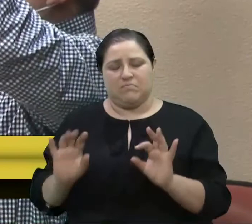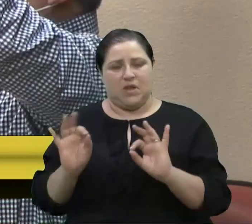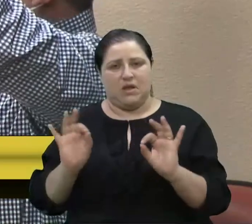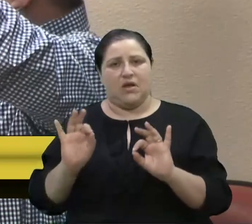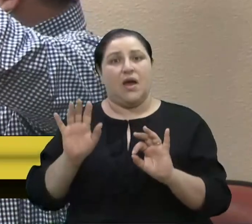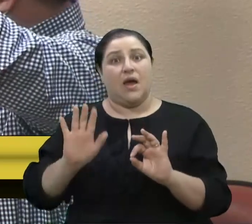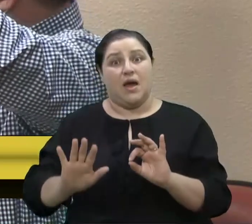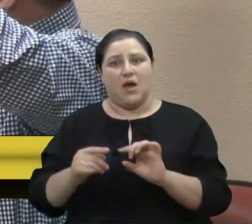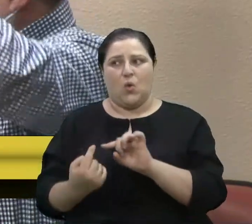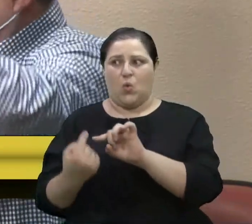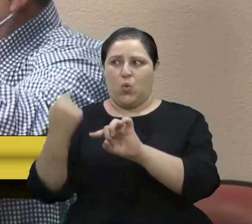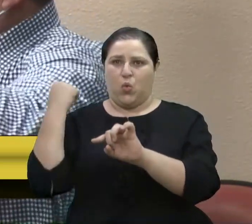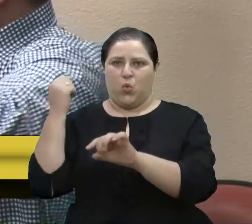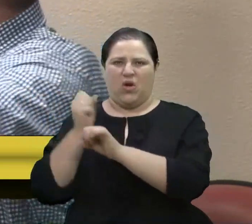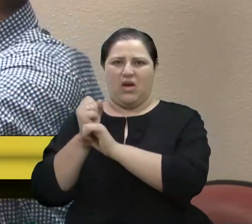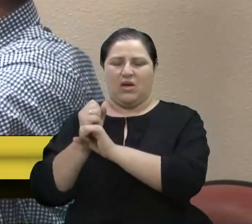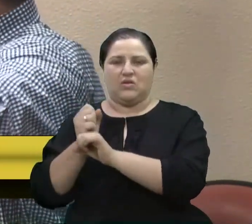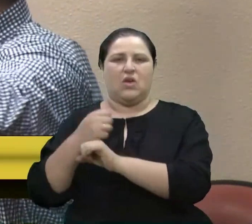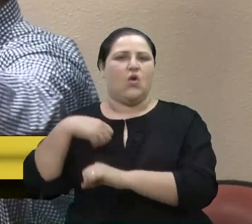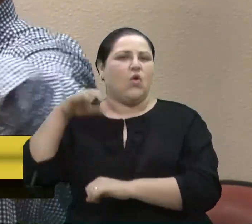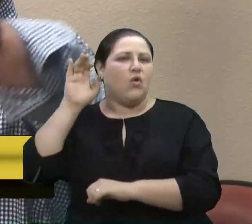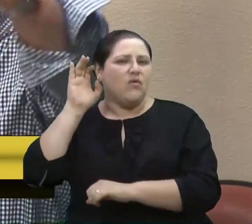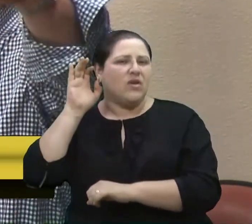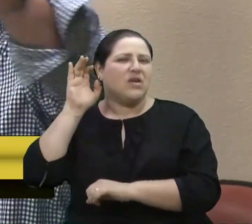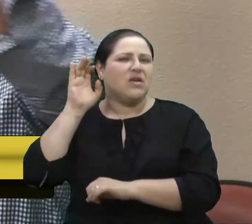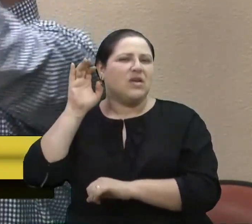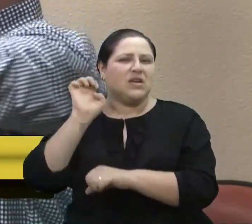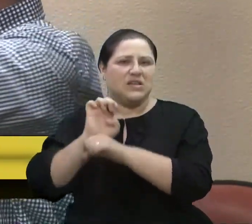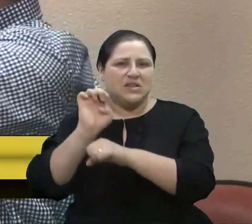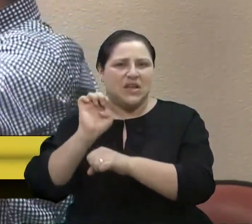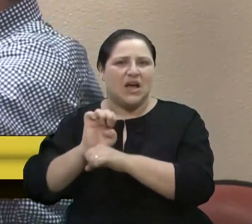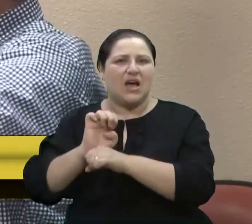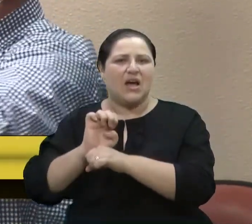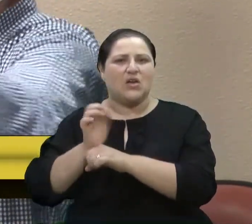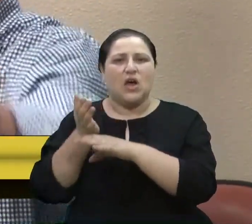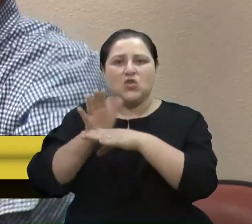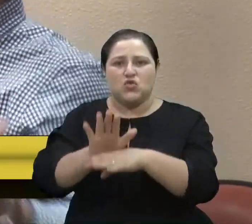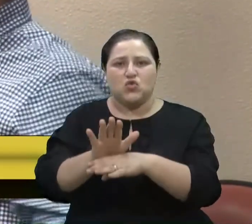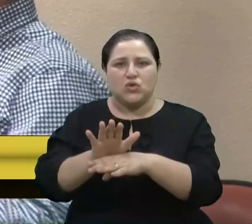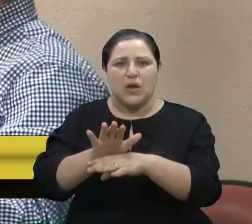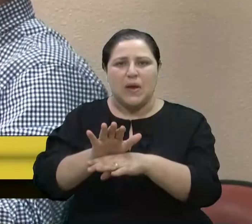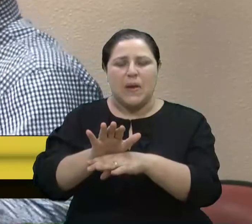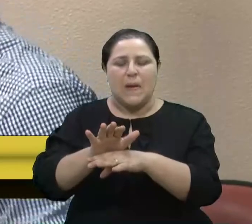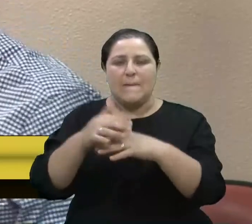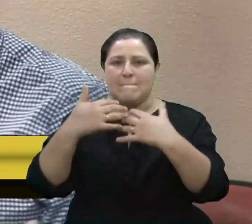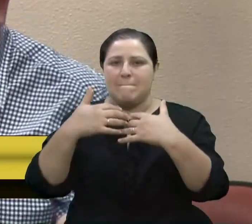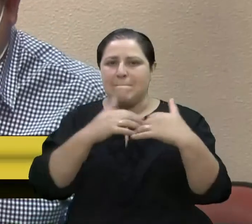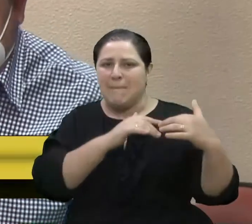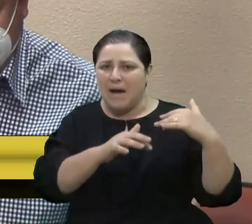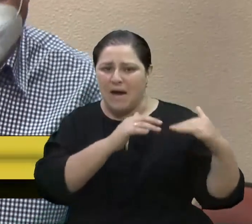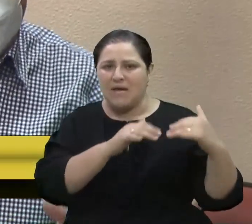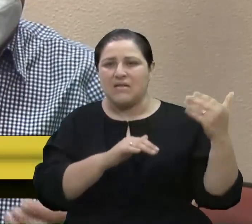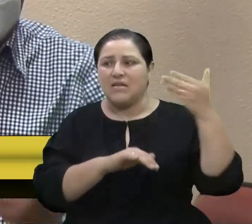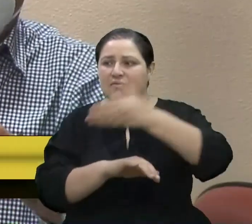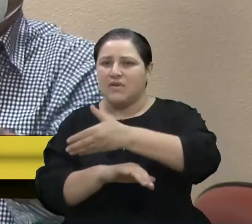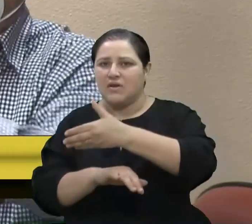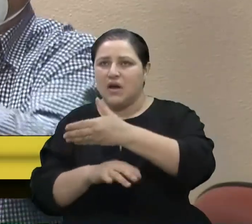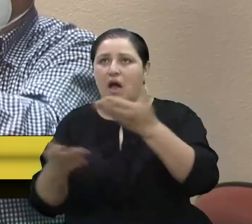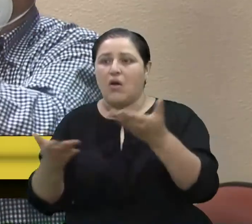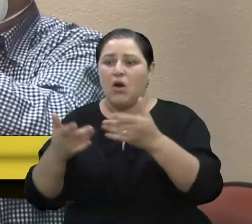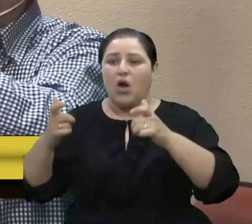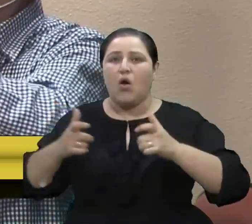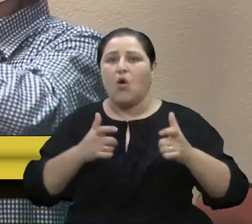anos atrás, eu via auxílio do Estado, máquina, fim, ampliação, não se vê mais, sumiu. Me parece